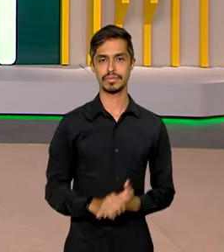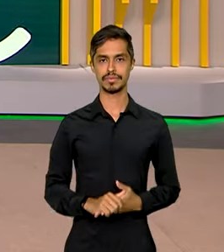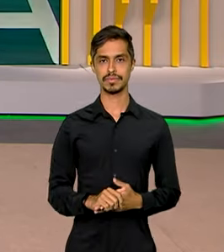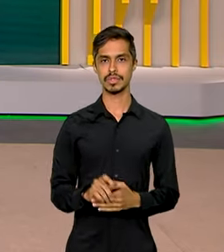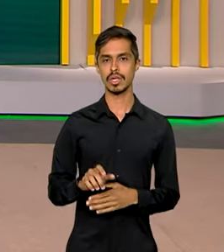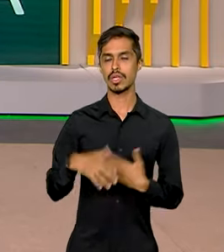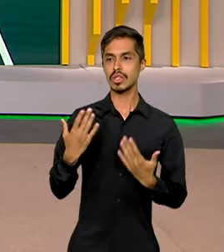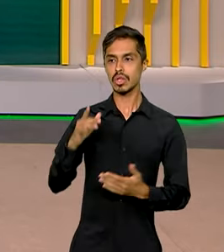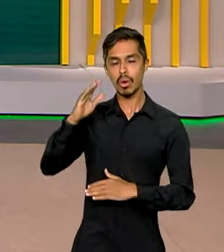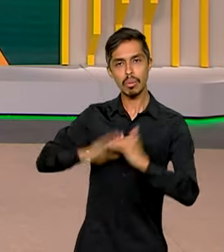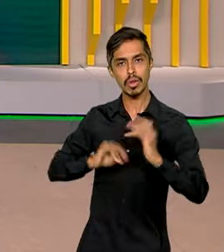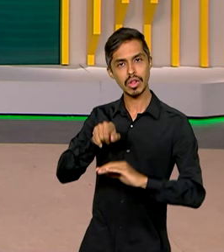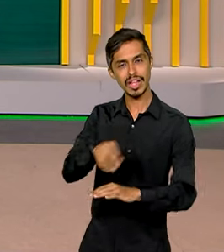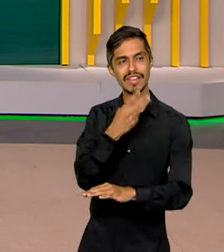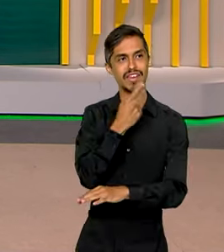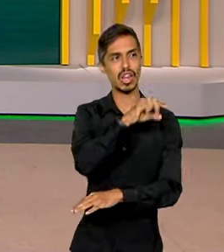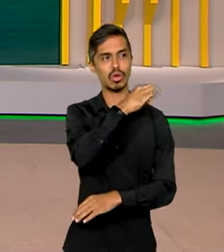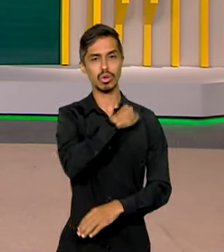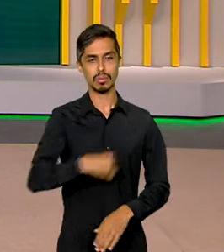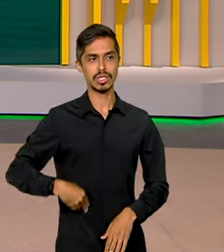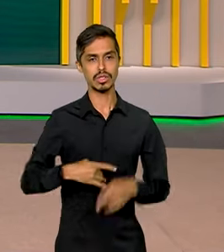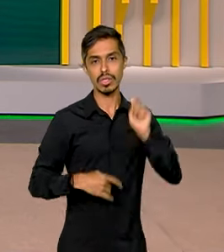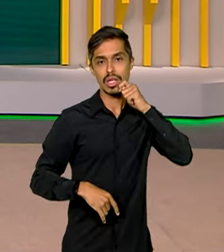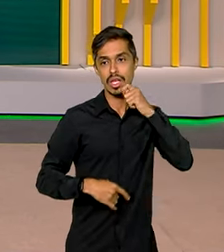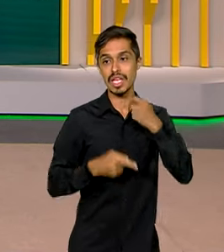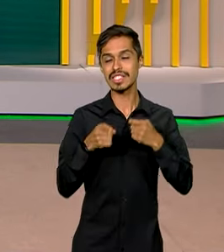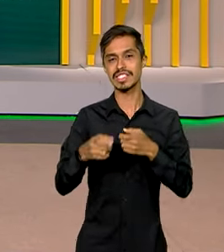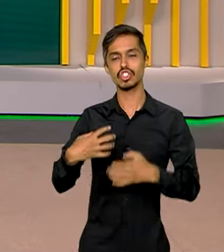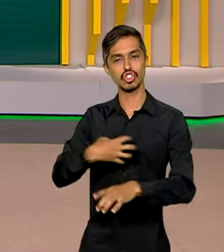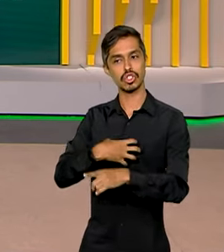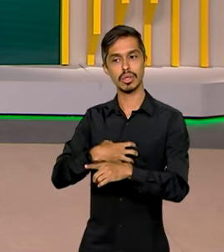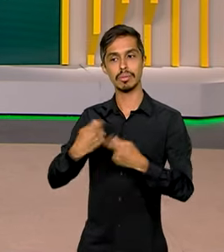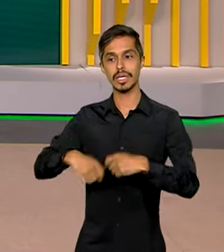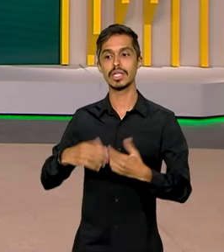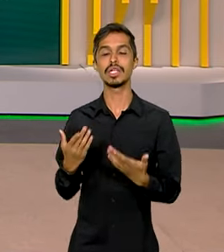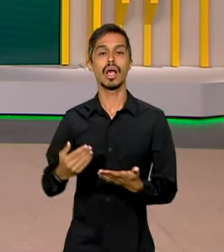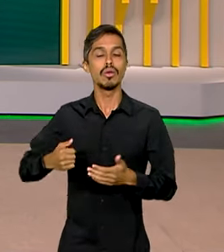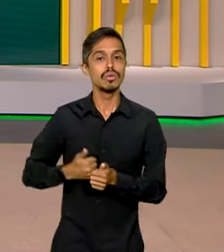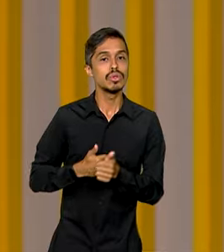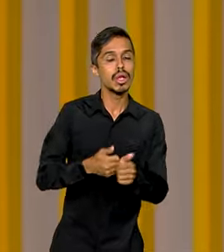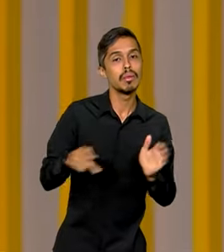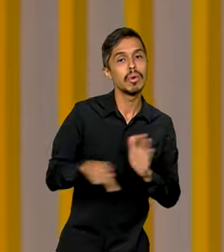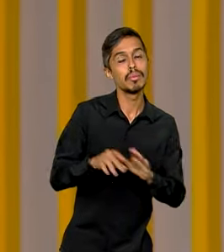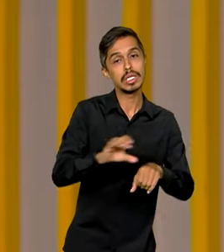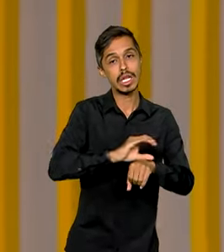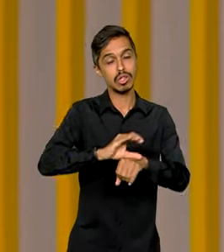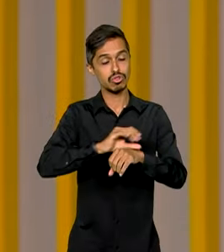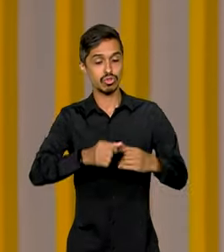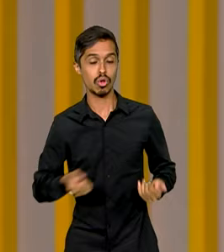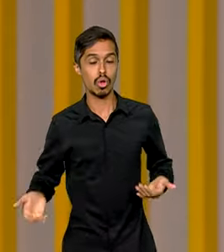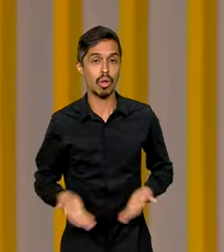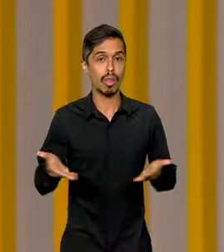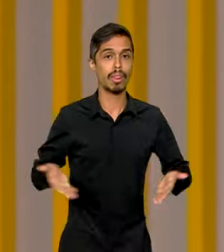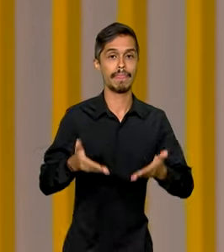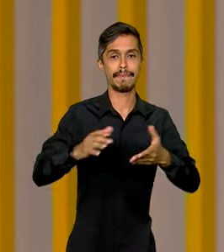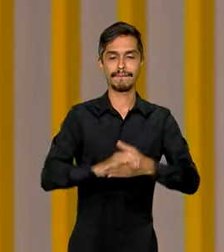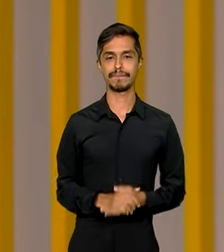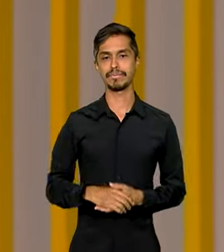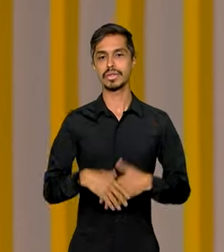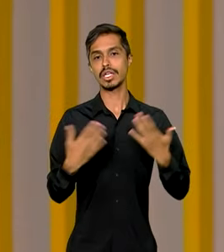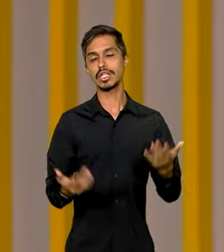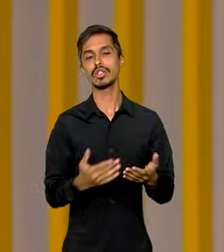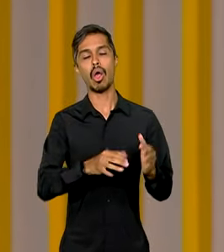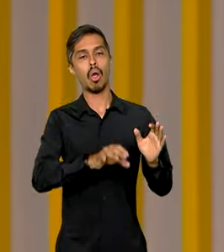o ministro Silvio Almeida, é necessário que a atuação seja guiada pela Constituição. Para isso, a pasta defende a